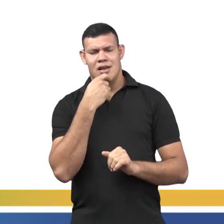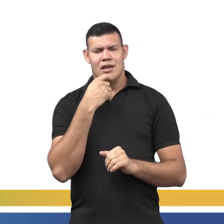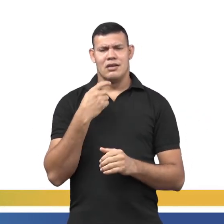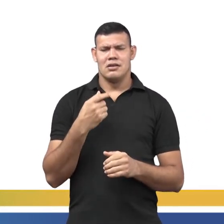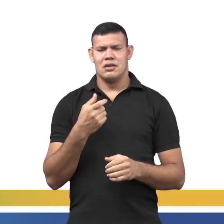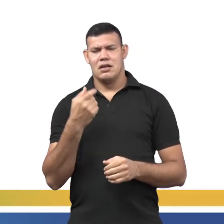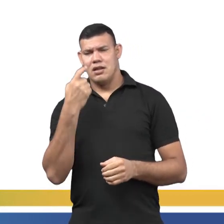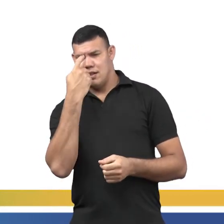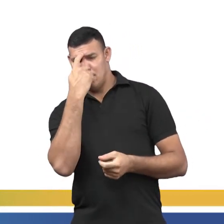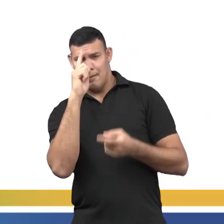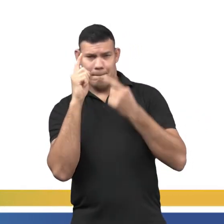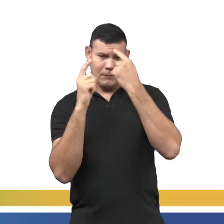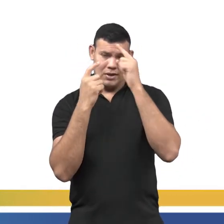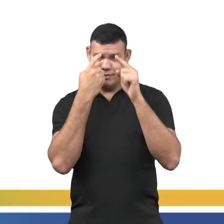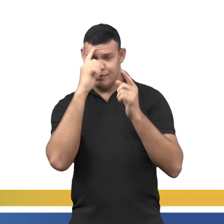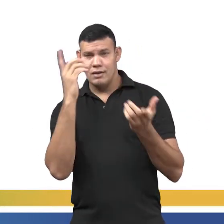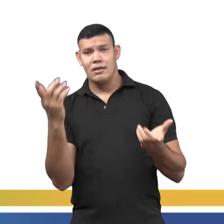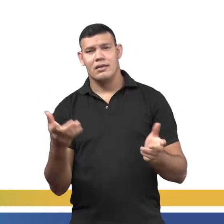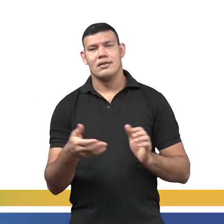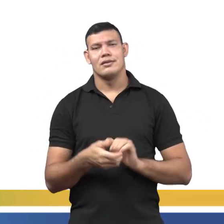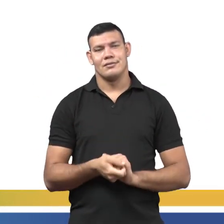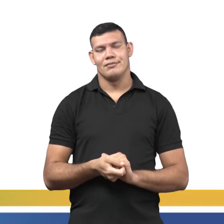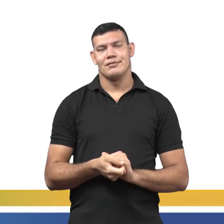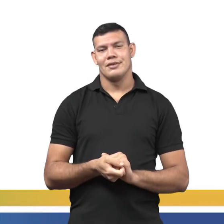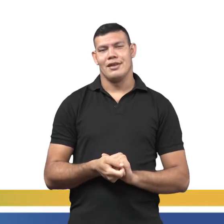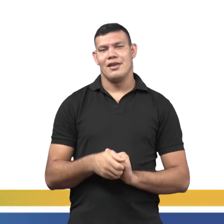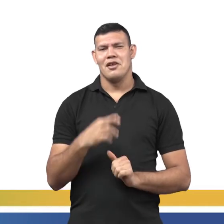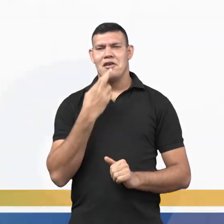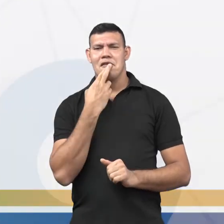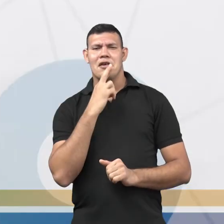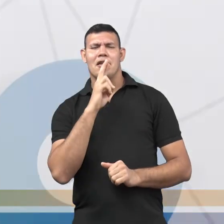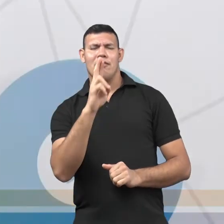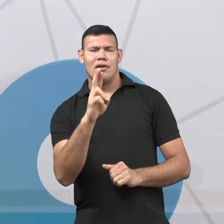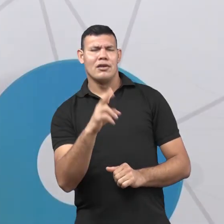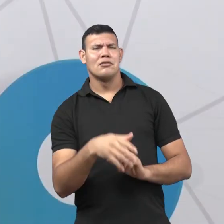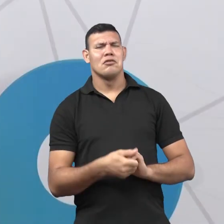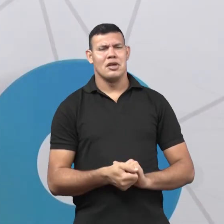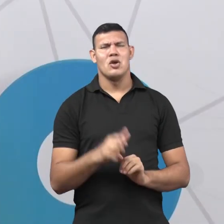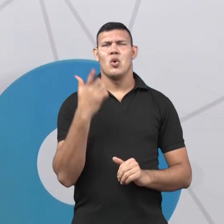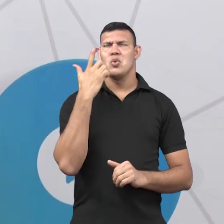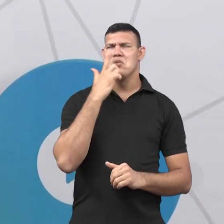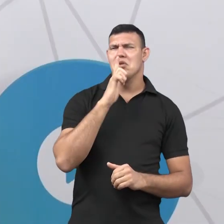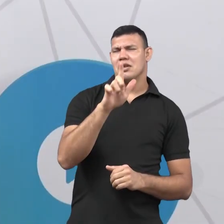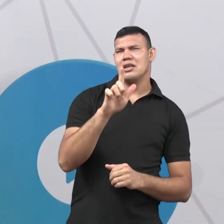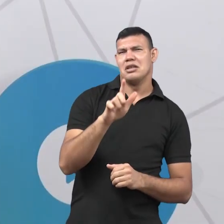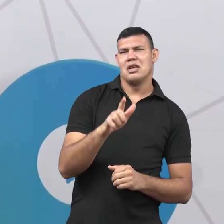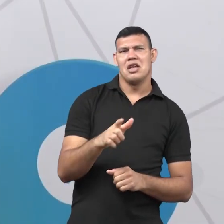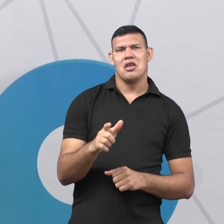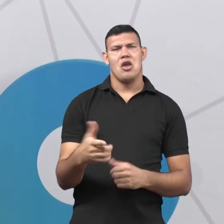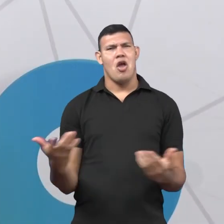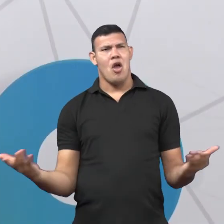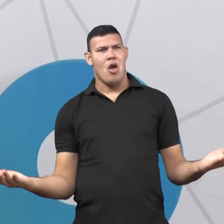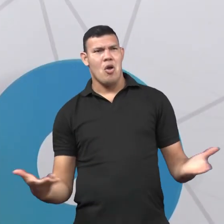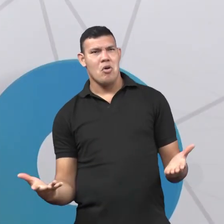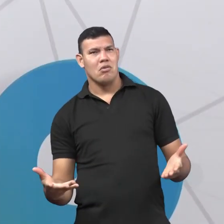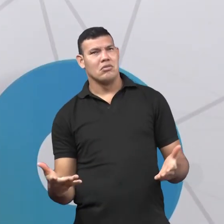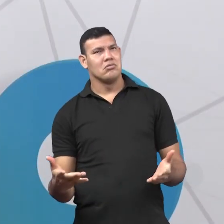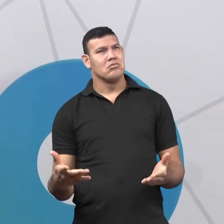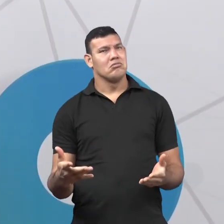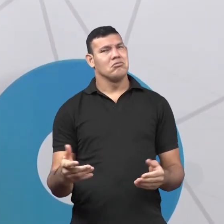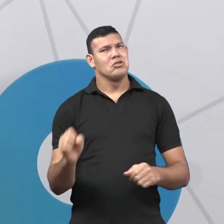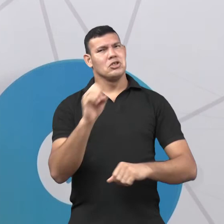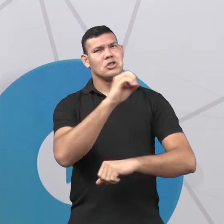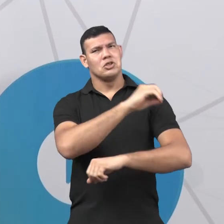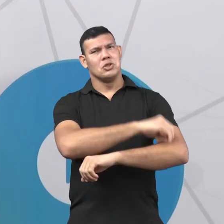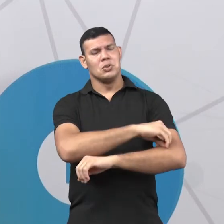Então, isso já responde àquela nossa pergunta lá do começo, né? Será que eu consigo formar um idioma de hoje para amanhã? Eu consigo criar o idioma se eu quiser?